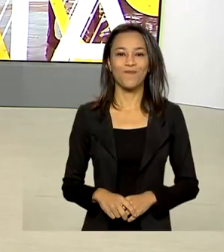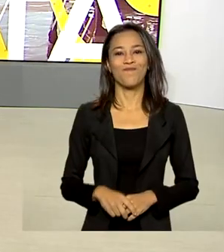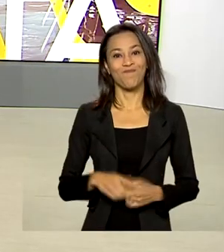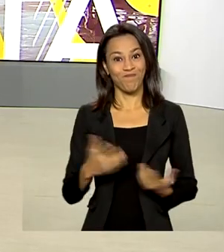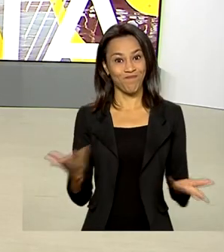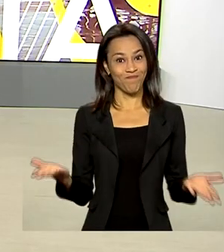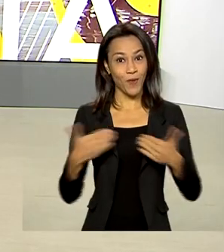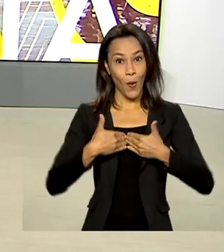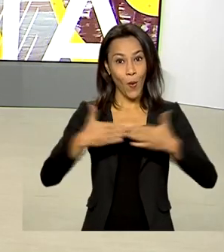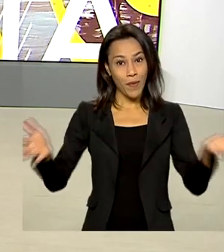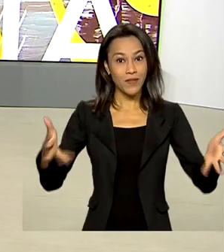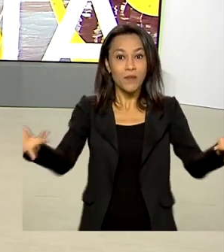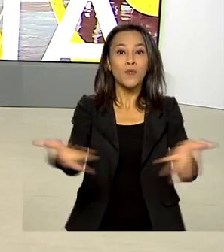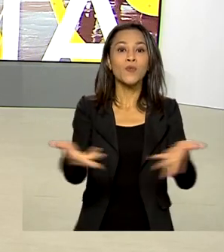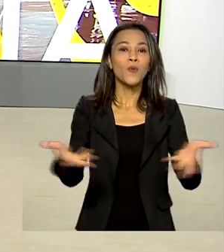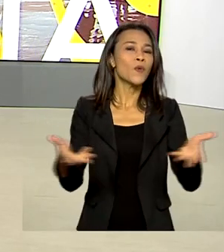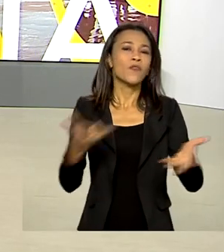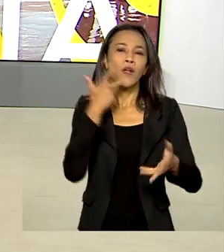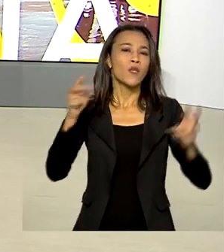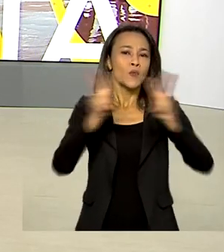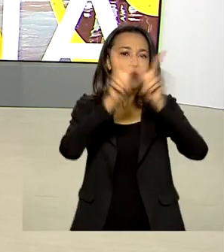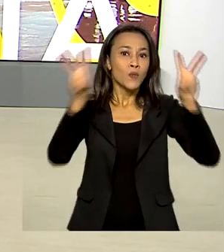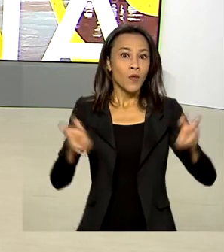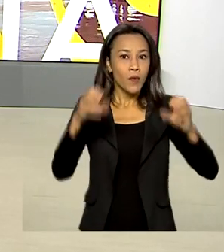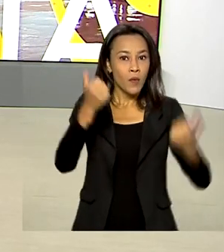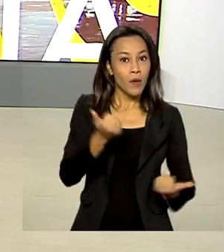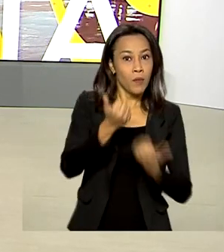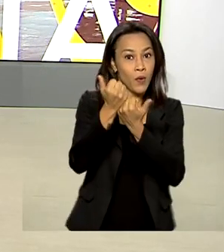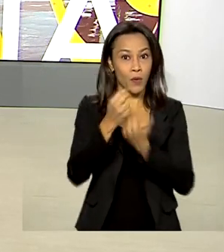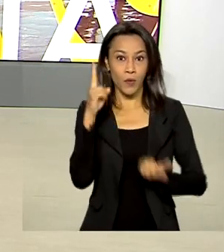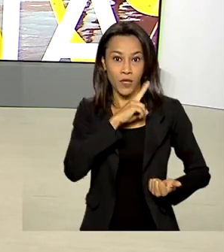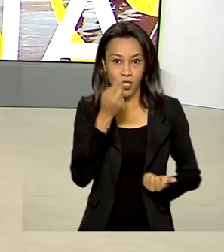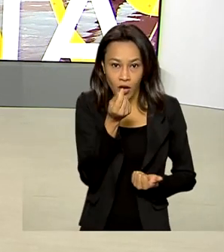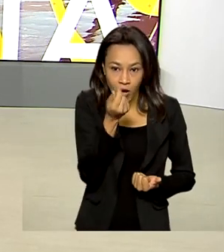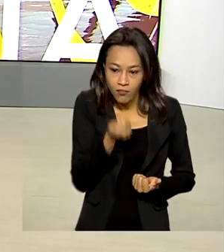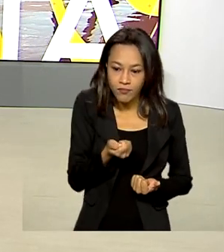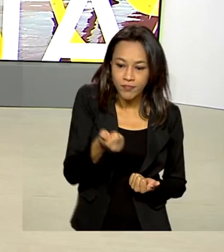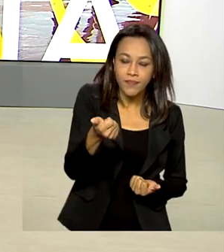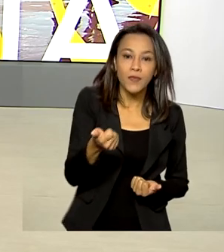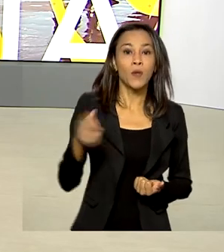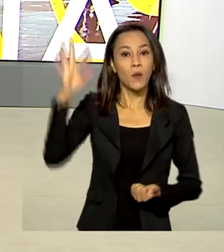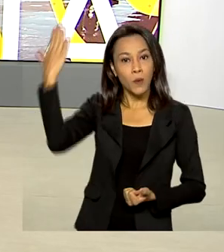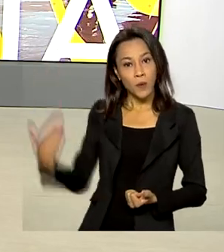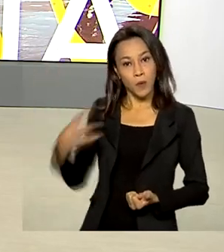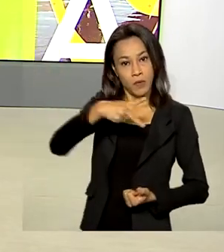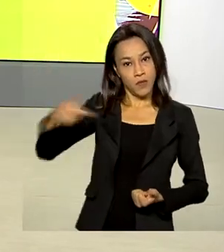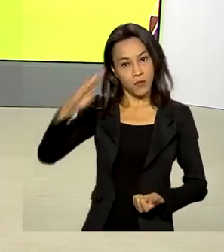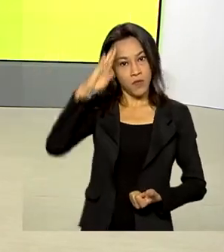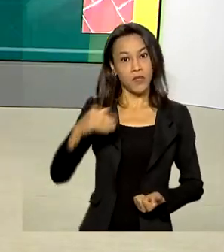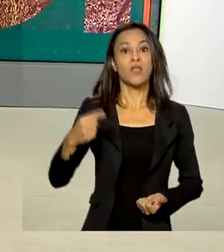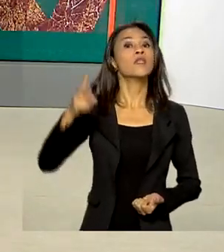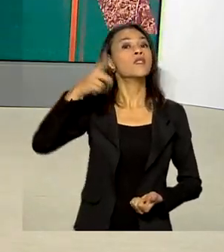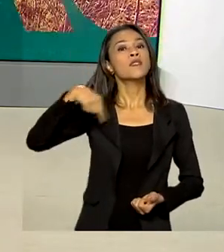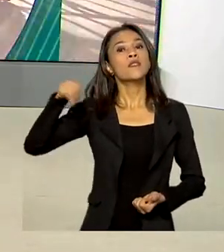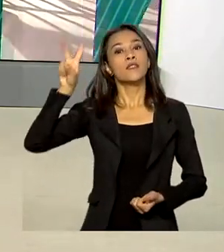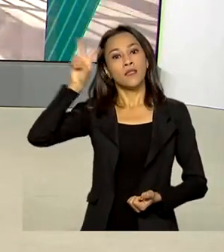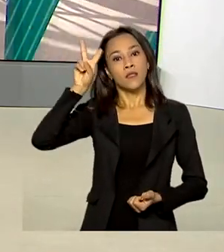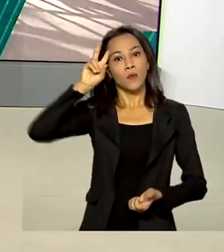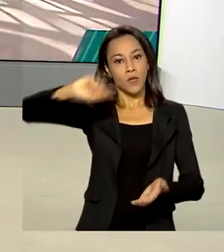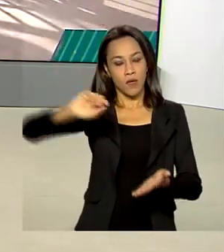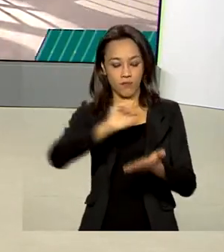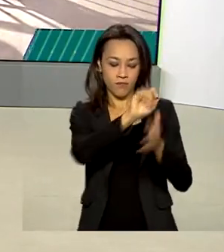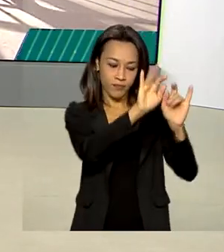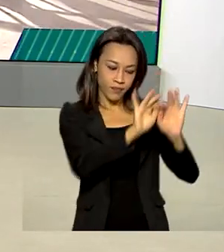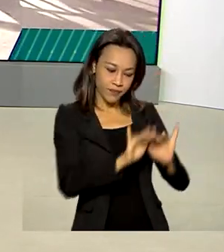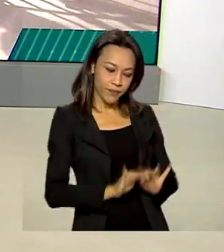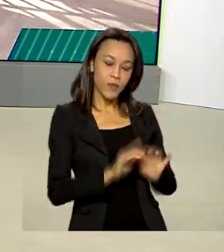Abrimos a edição de hoje falando de auxílio emergencial. O presidente Jair Bolsonaro editou nessa segunda-feira decreto que estende